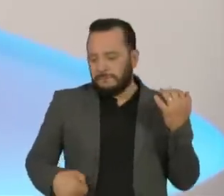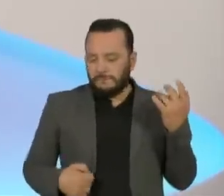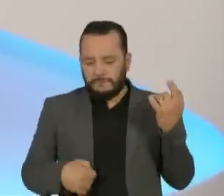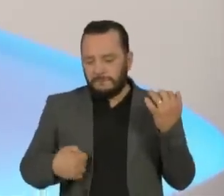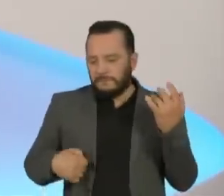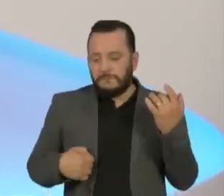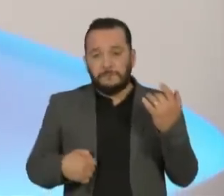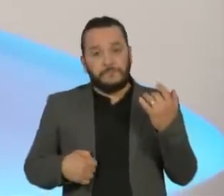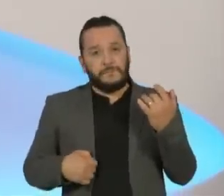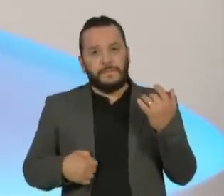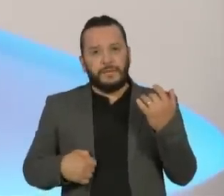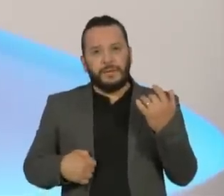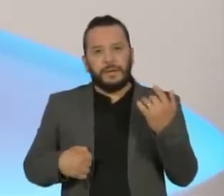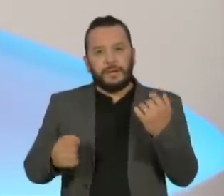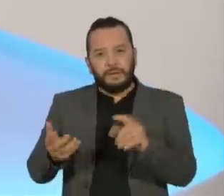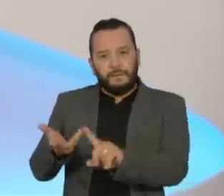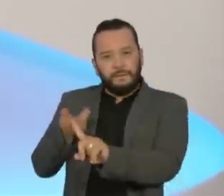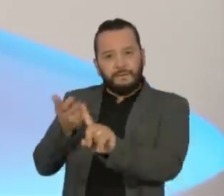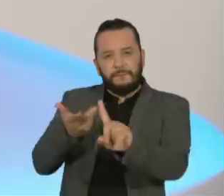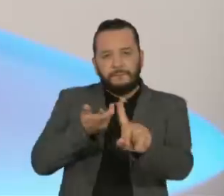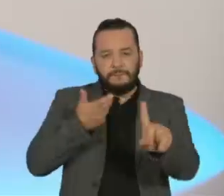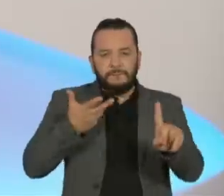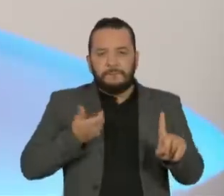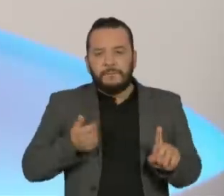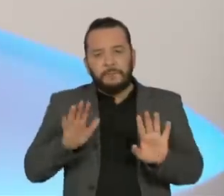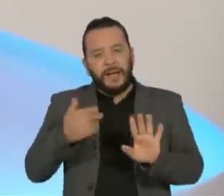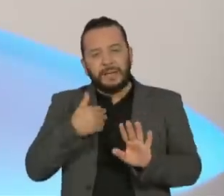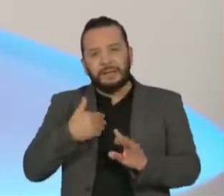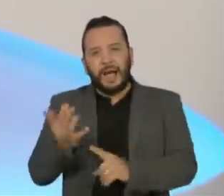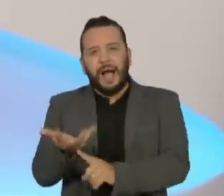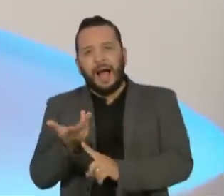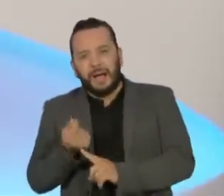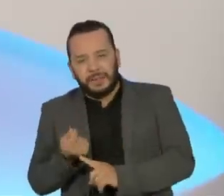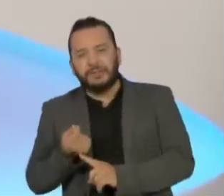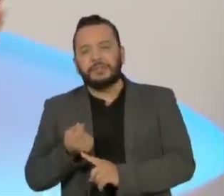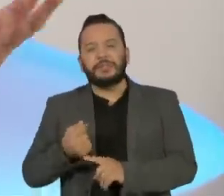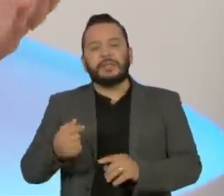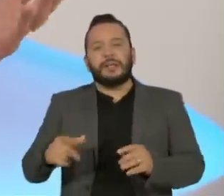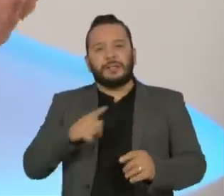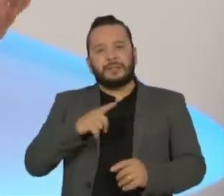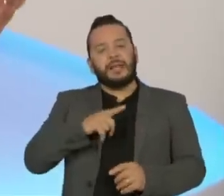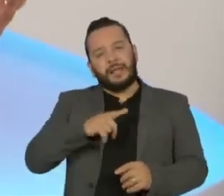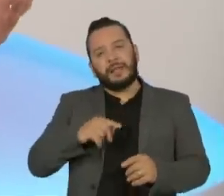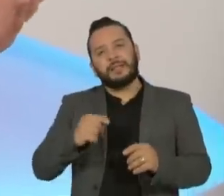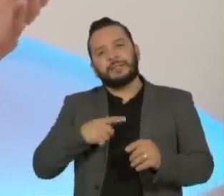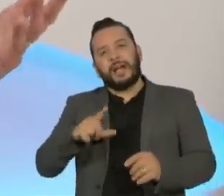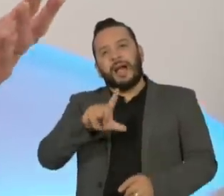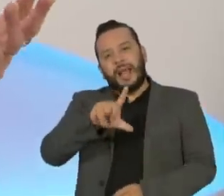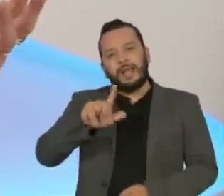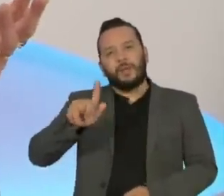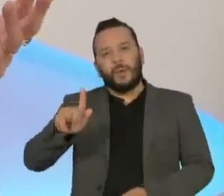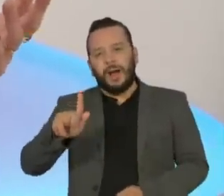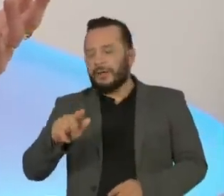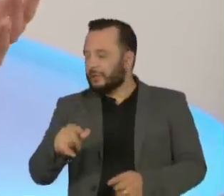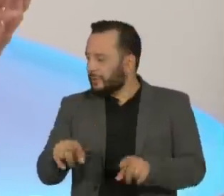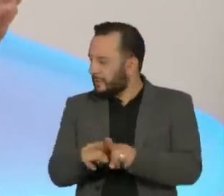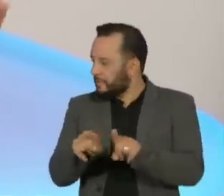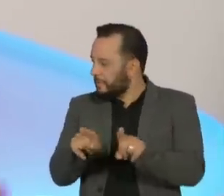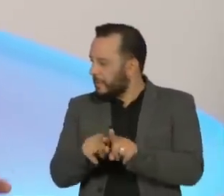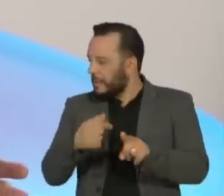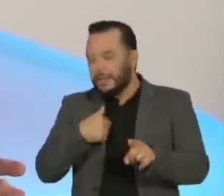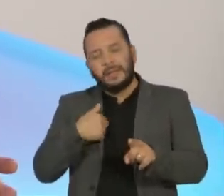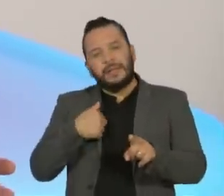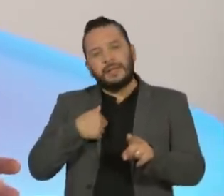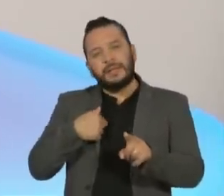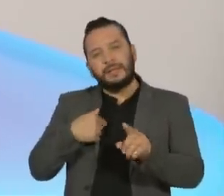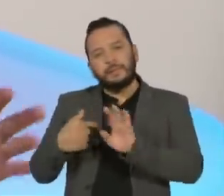a arte brasileira na linguagem e na expressão, ela é como se fosse um pintor barroco que de repente surtasse, deixasse